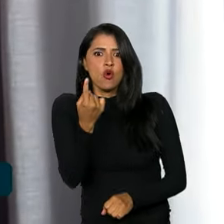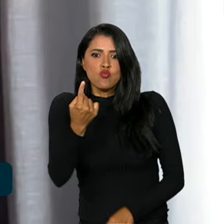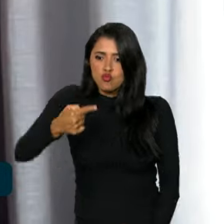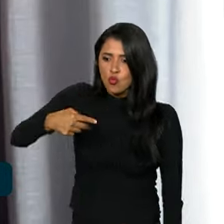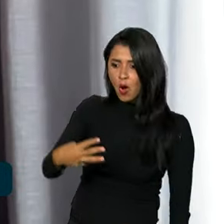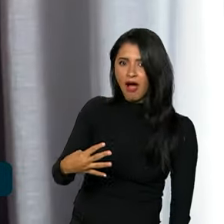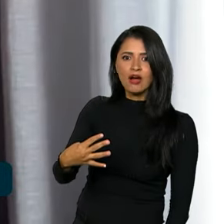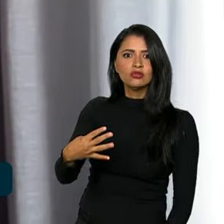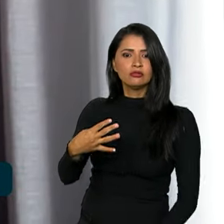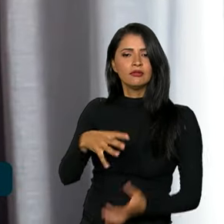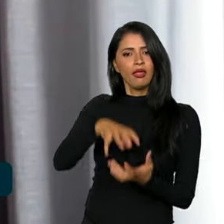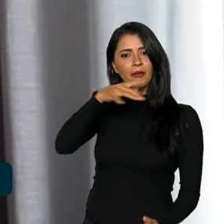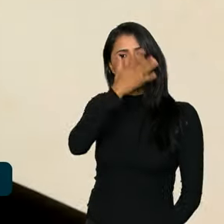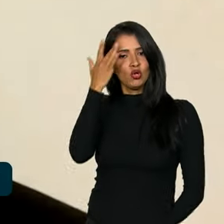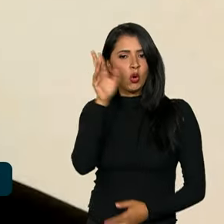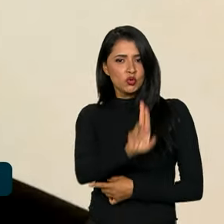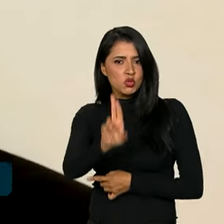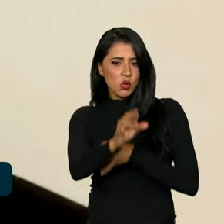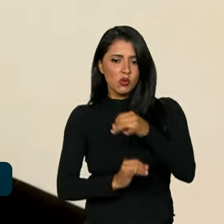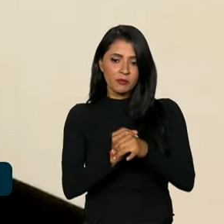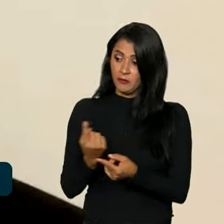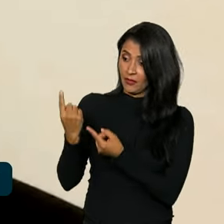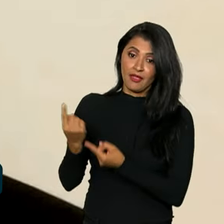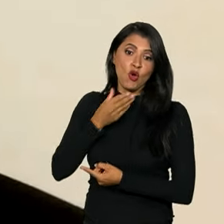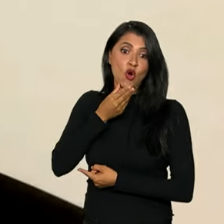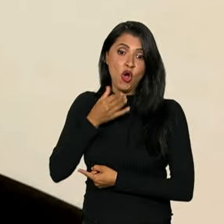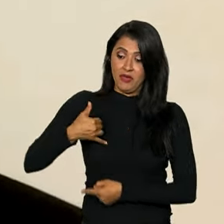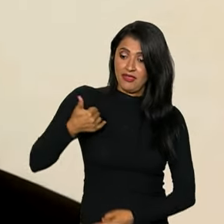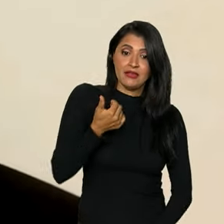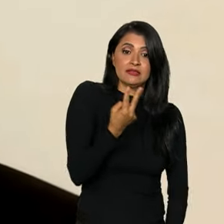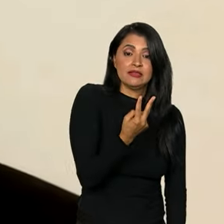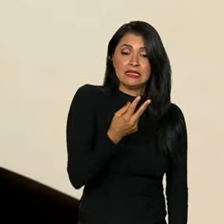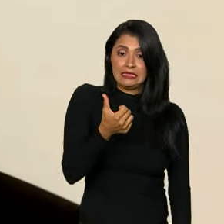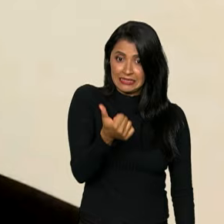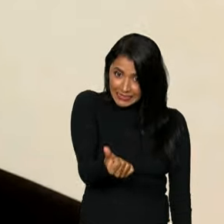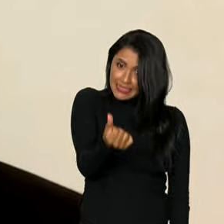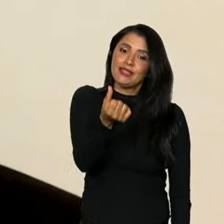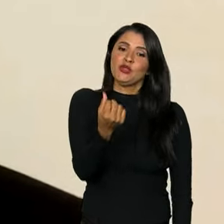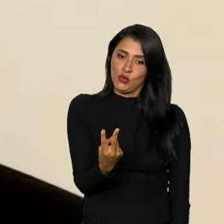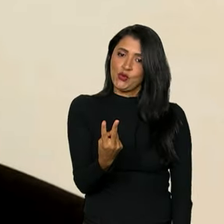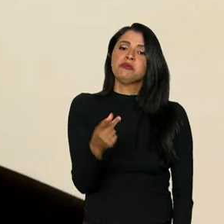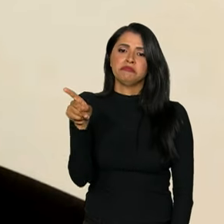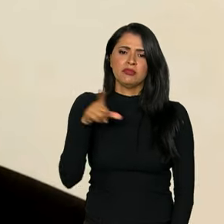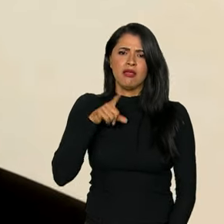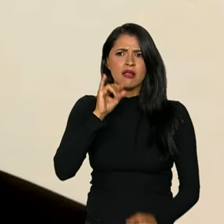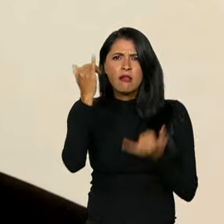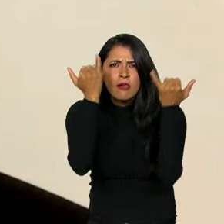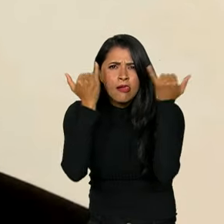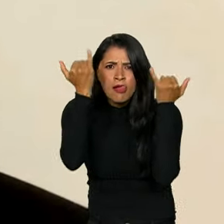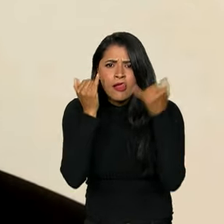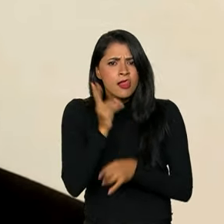dos idosos tinham utilizado a internet. O Eli Osmar tem 62 anos. Se mantém informado e resolve